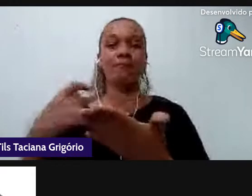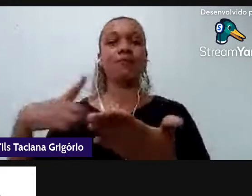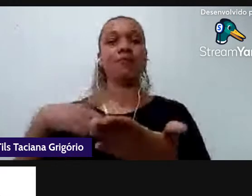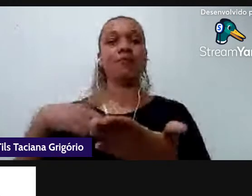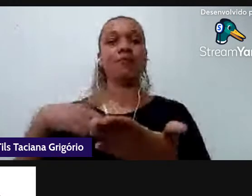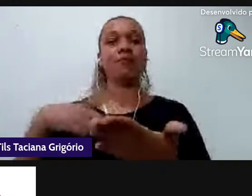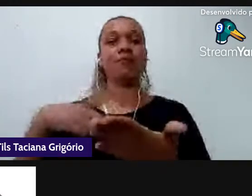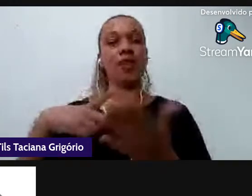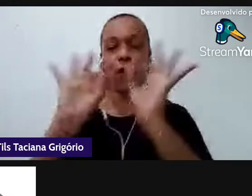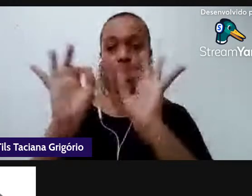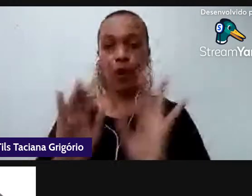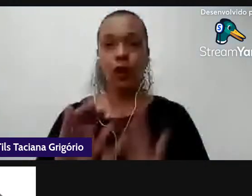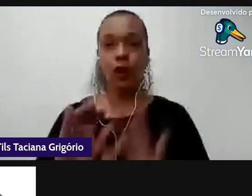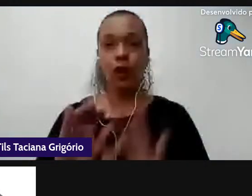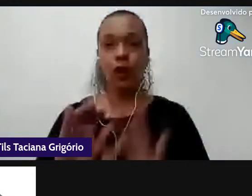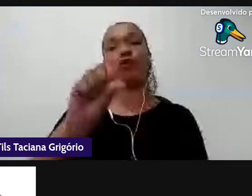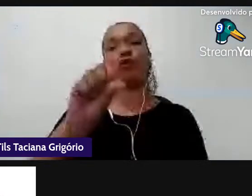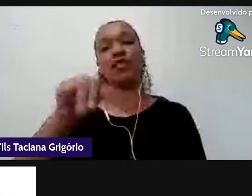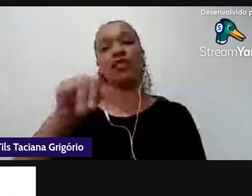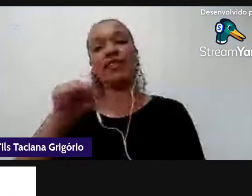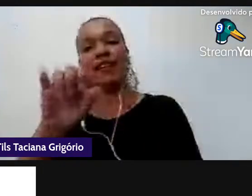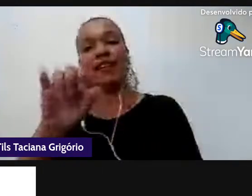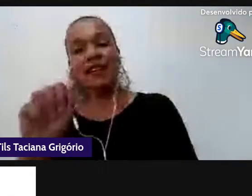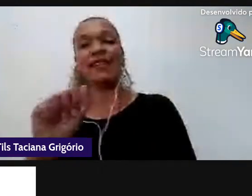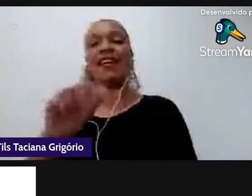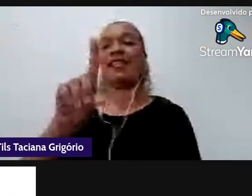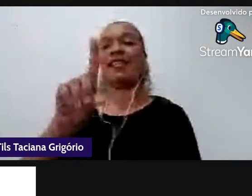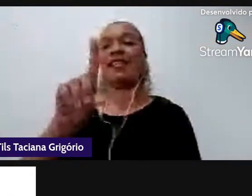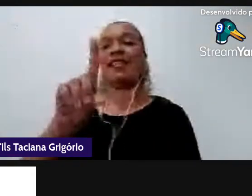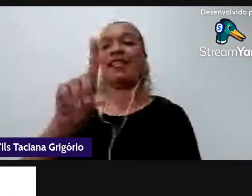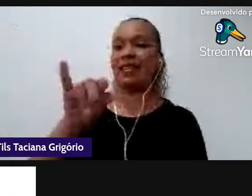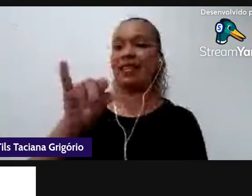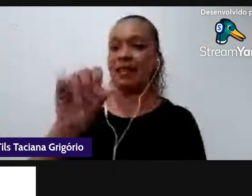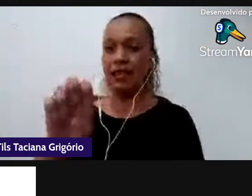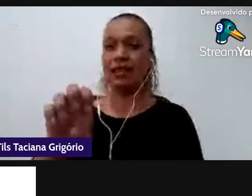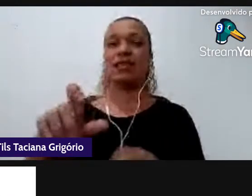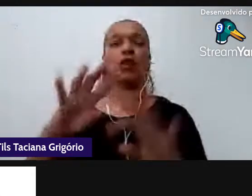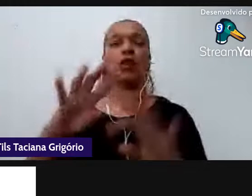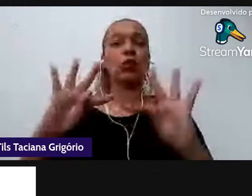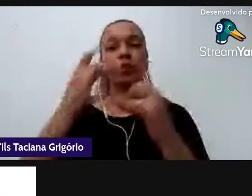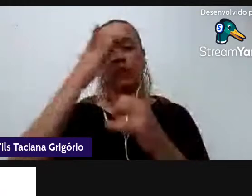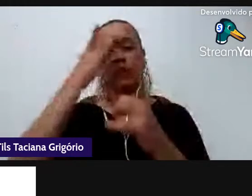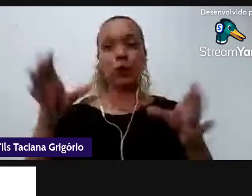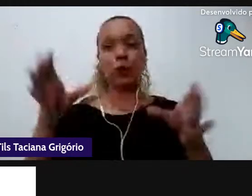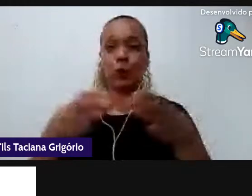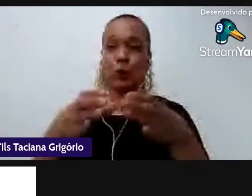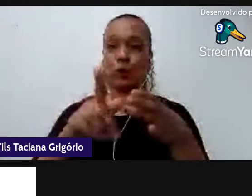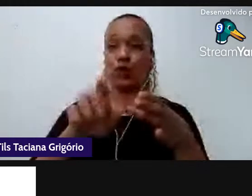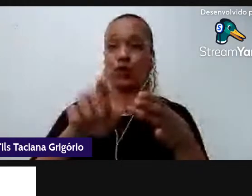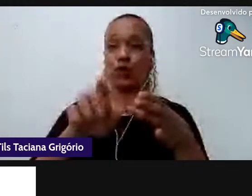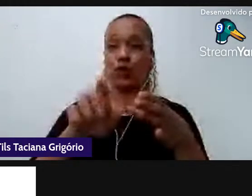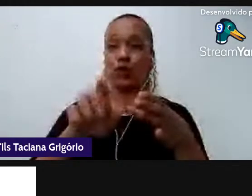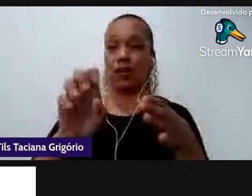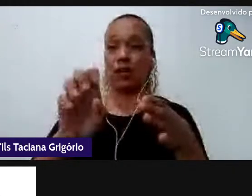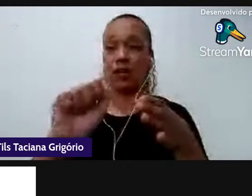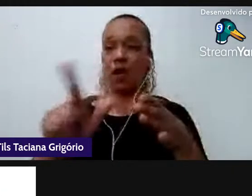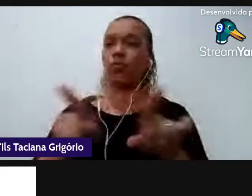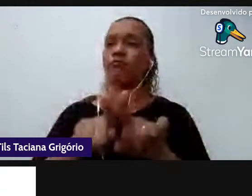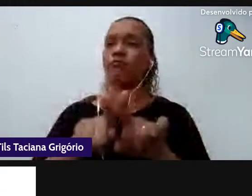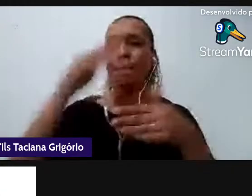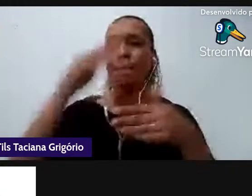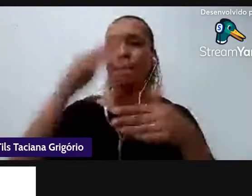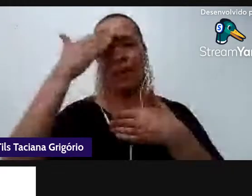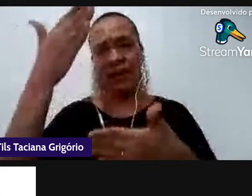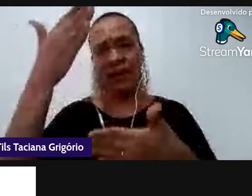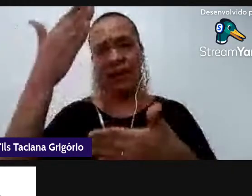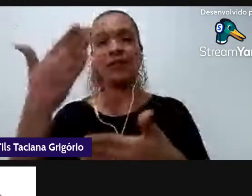Denise a todos os membros do grupo GDA agradeço também aos colegas pesquisadores aos